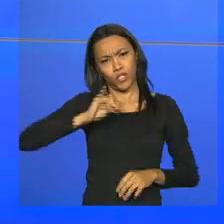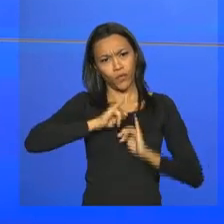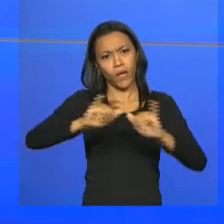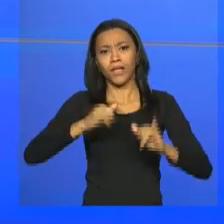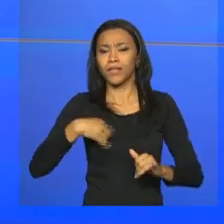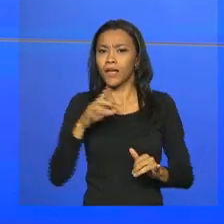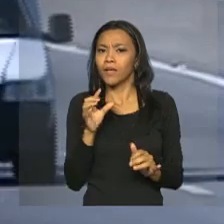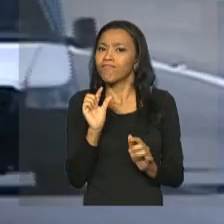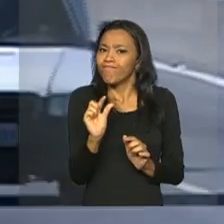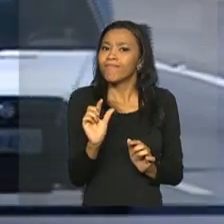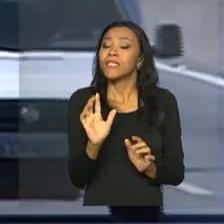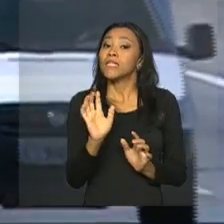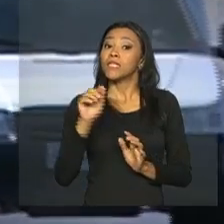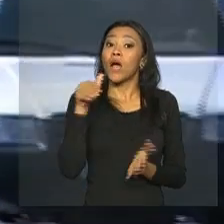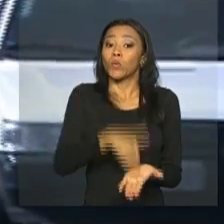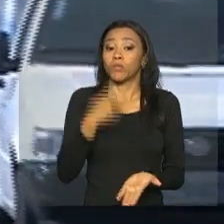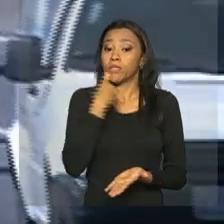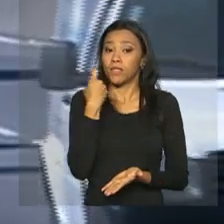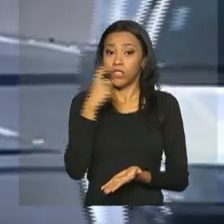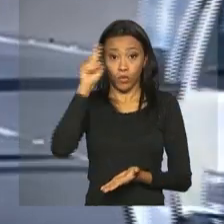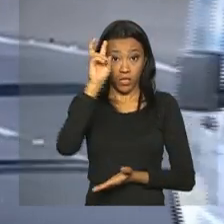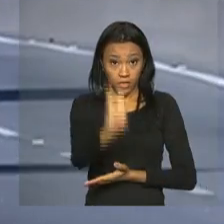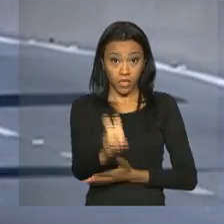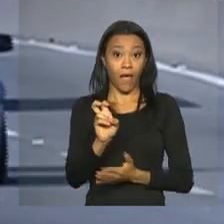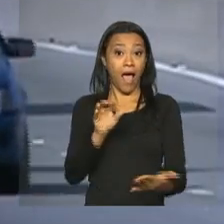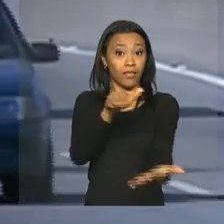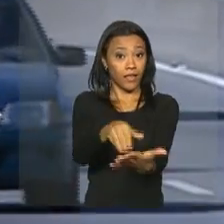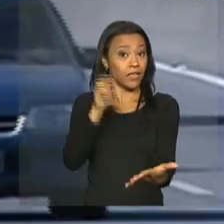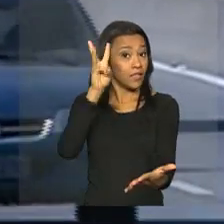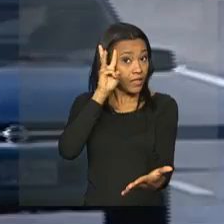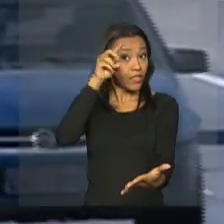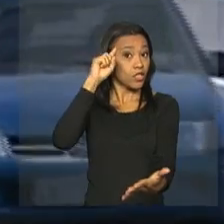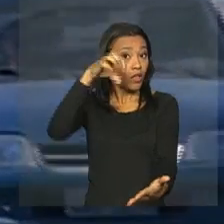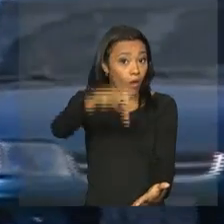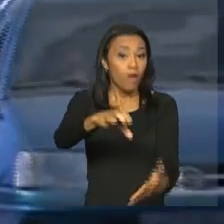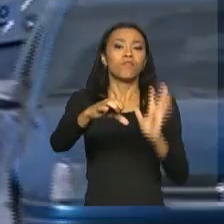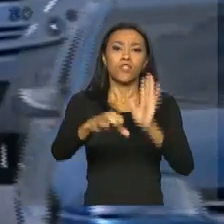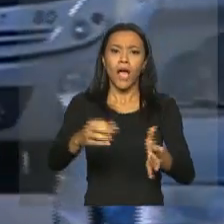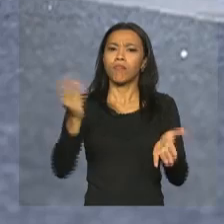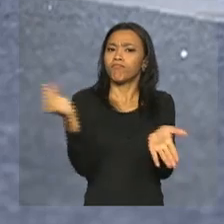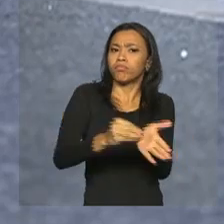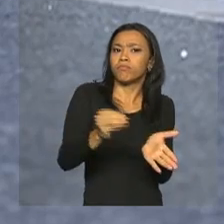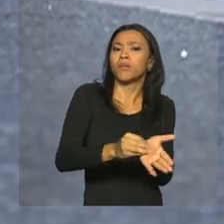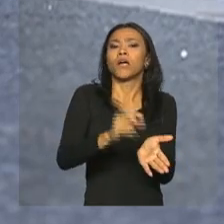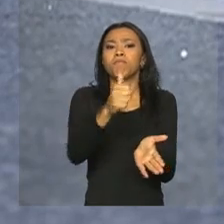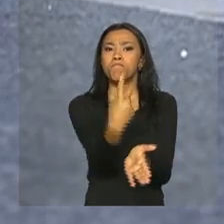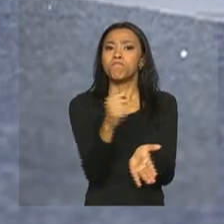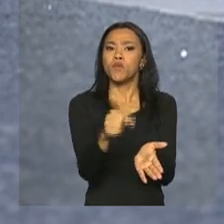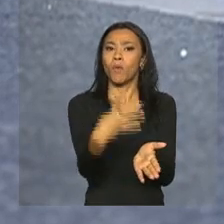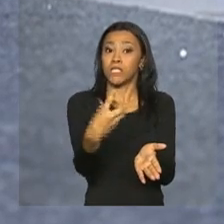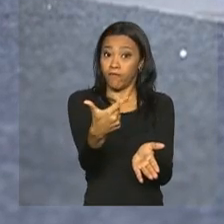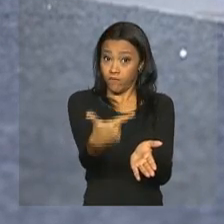são preliminares. Da última sexta-feira, dia 5, até esta terça-feira, dia 9, foram registrados 1.429